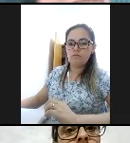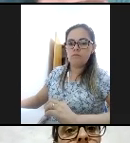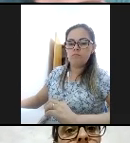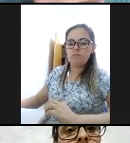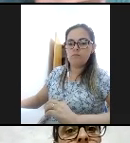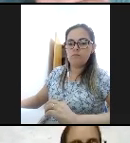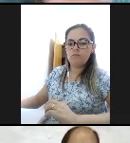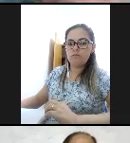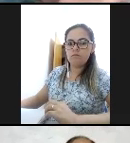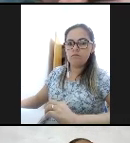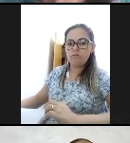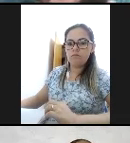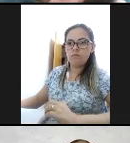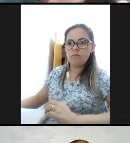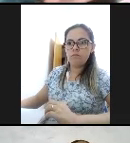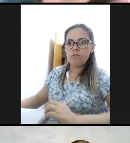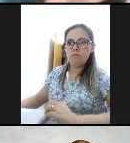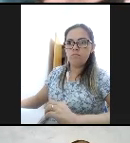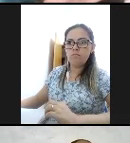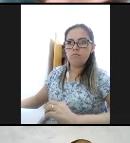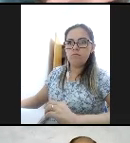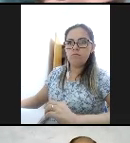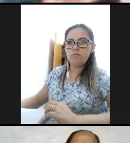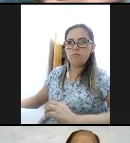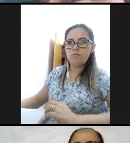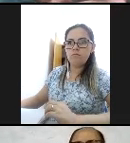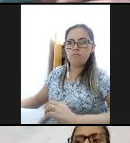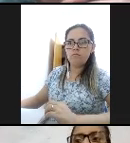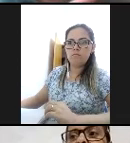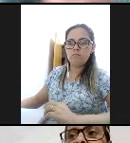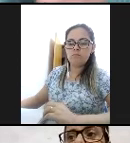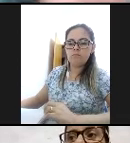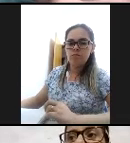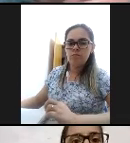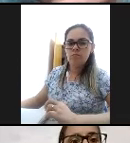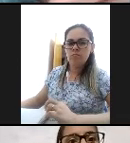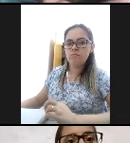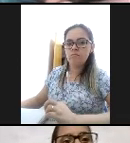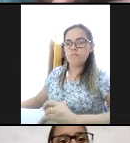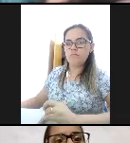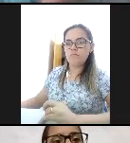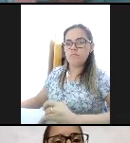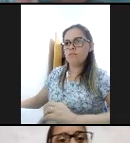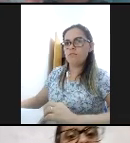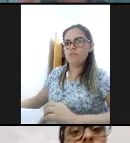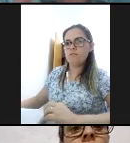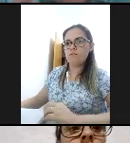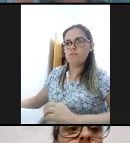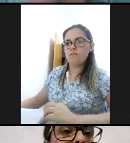No celular, nós encontramos, até hoje, aquilo que, na Segunda Guerra Mundial,